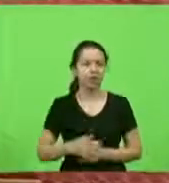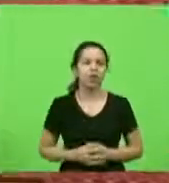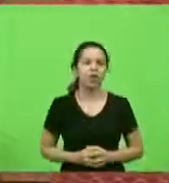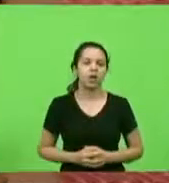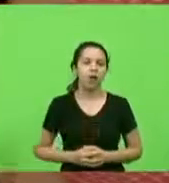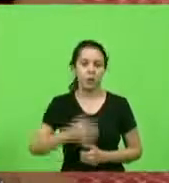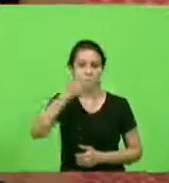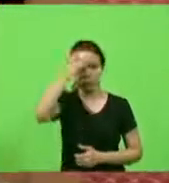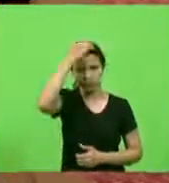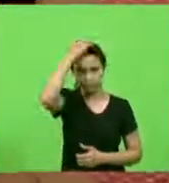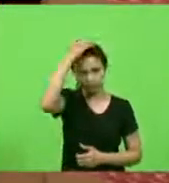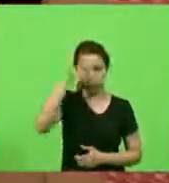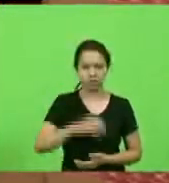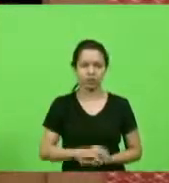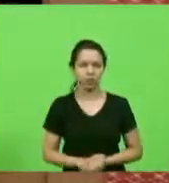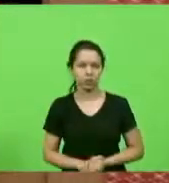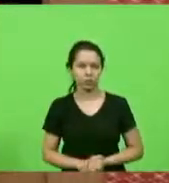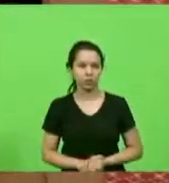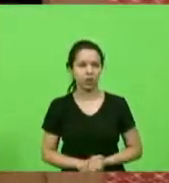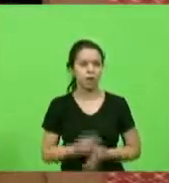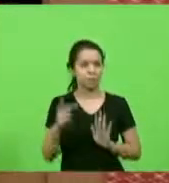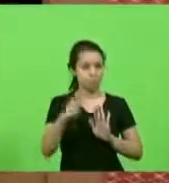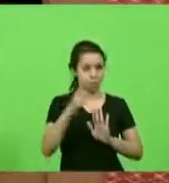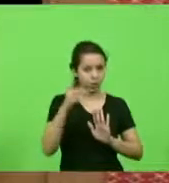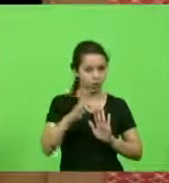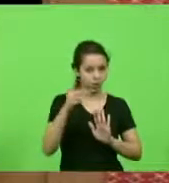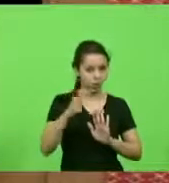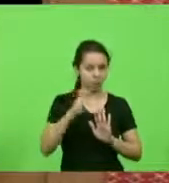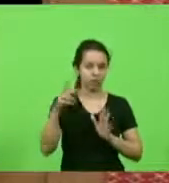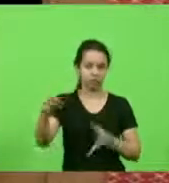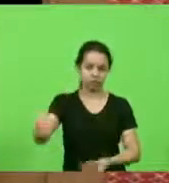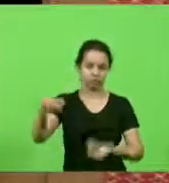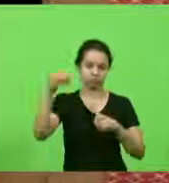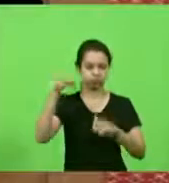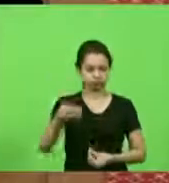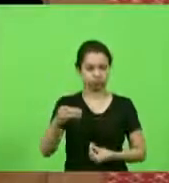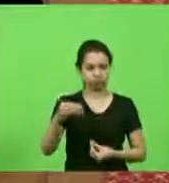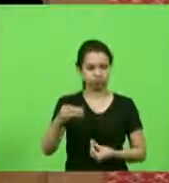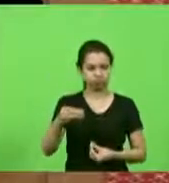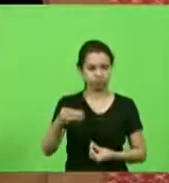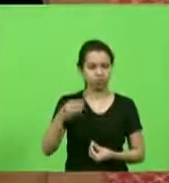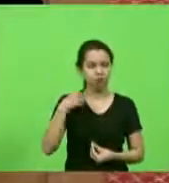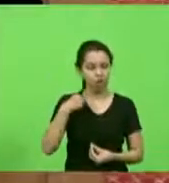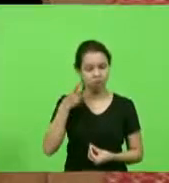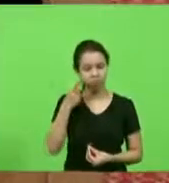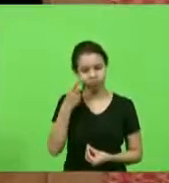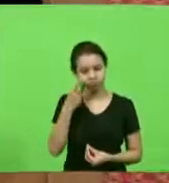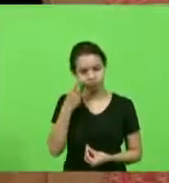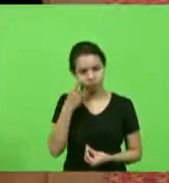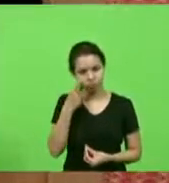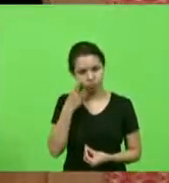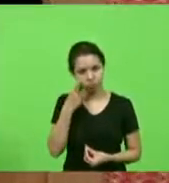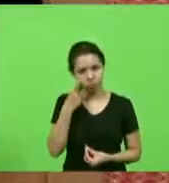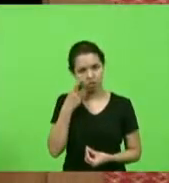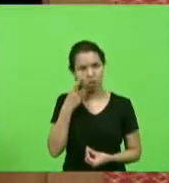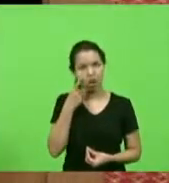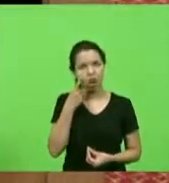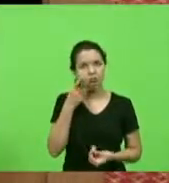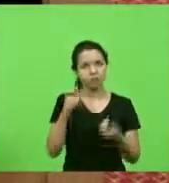quando eu recebi a portaria eu fui verificar a